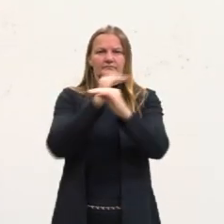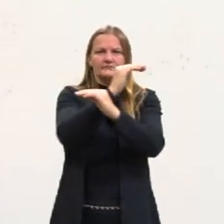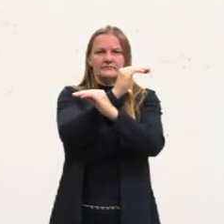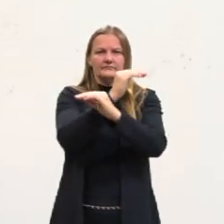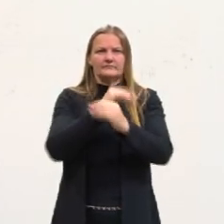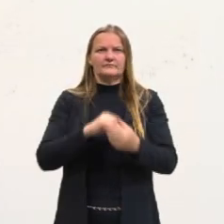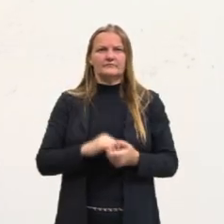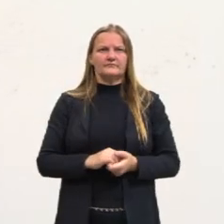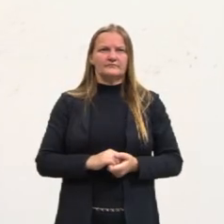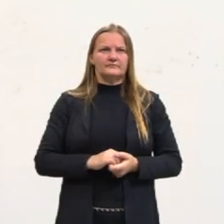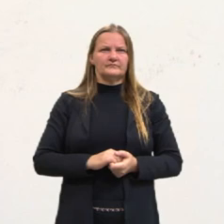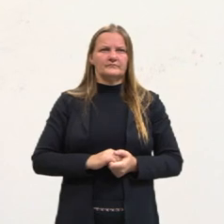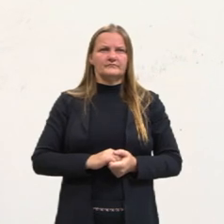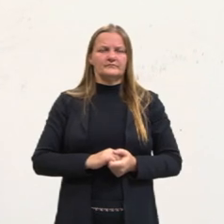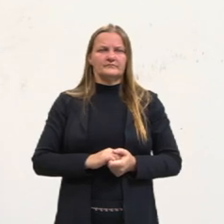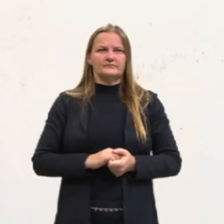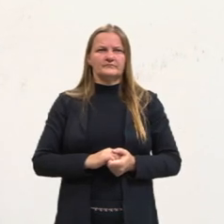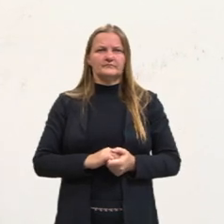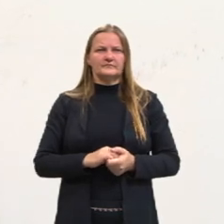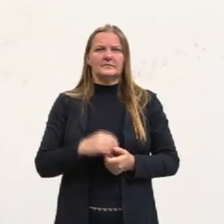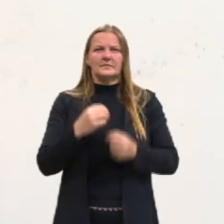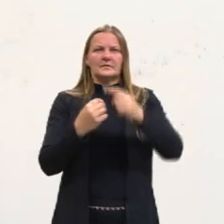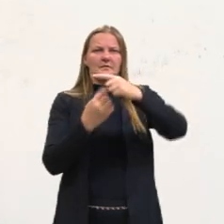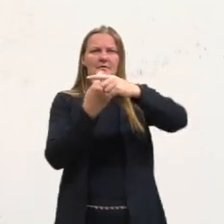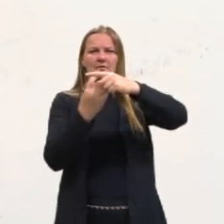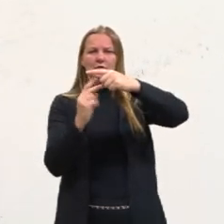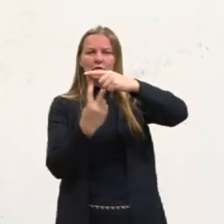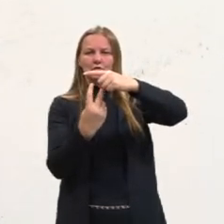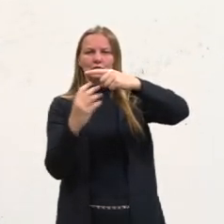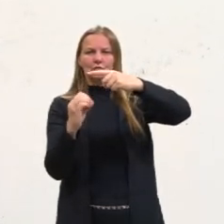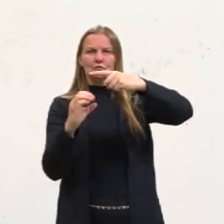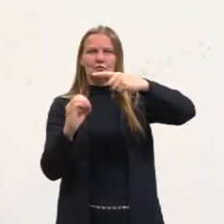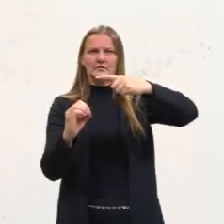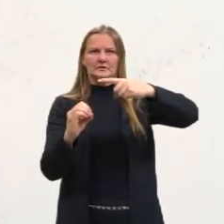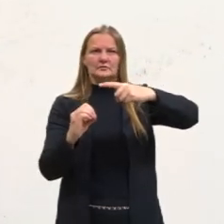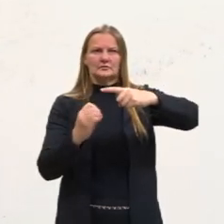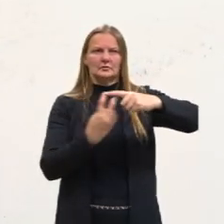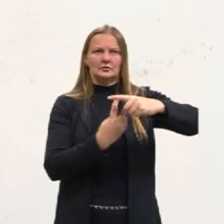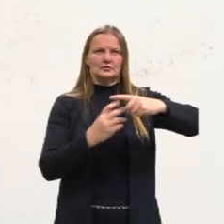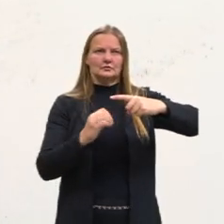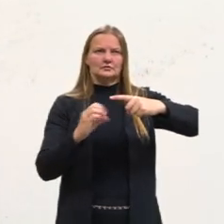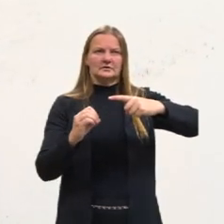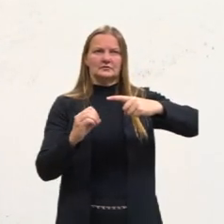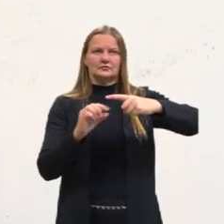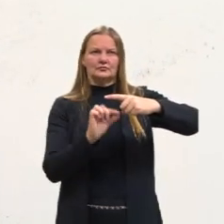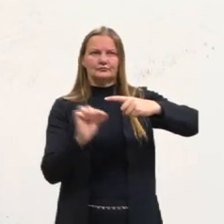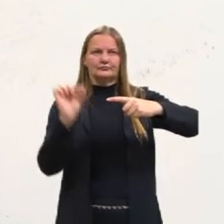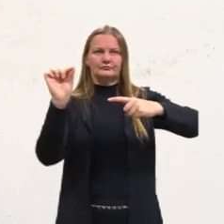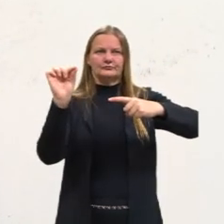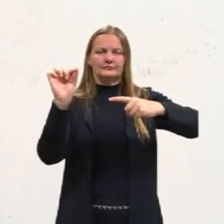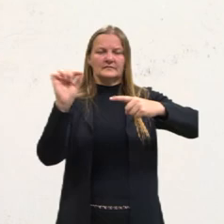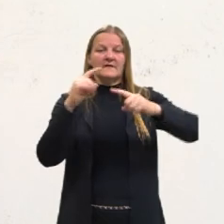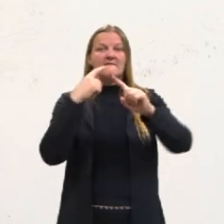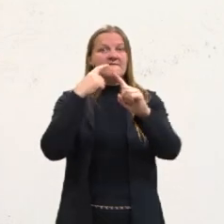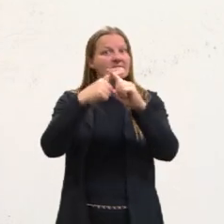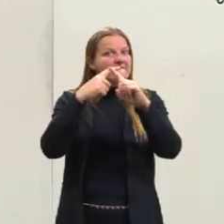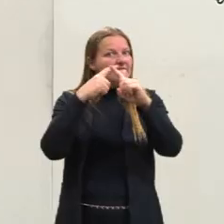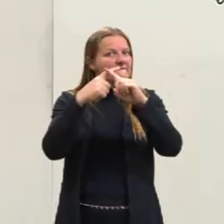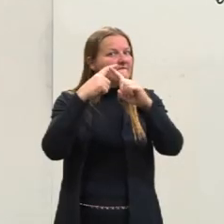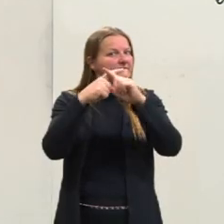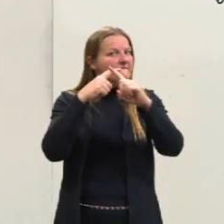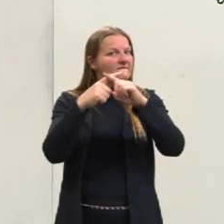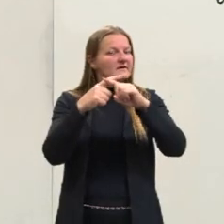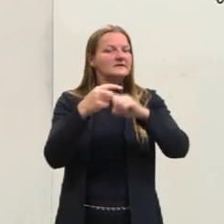o que acontece? Esse 200, que está dividindo, passa multiplicando. Então, fica 3 que